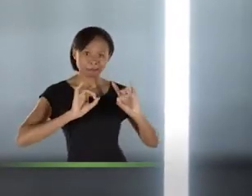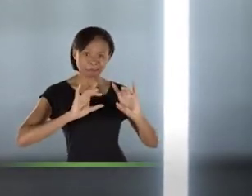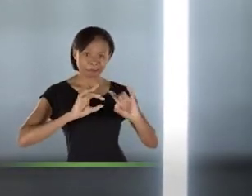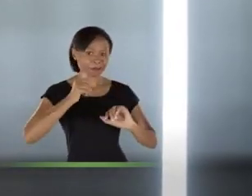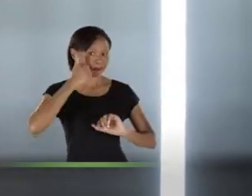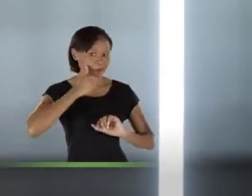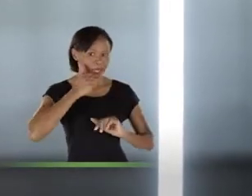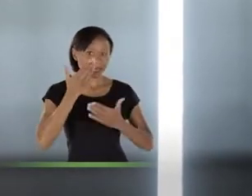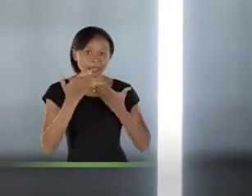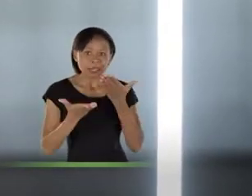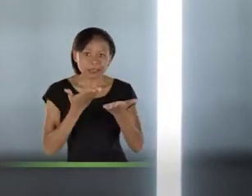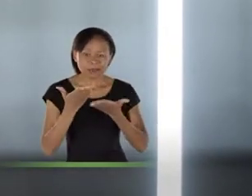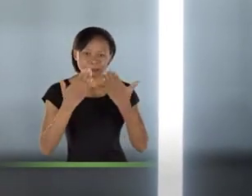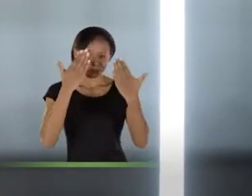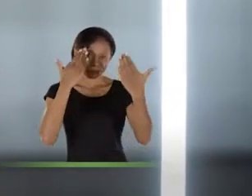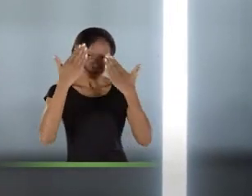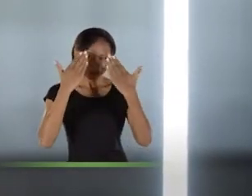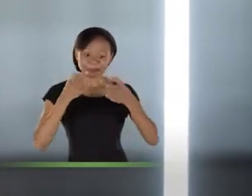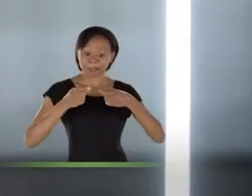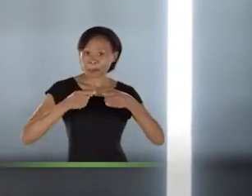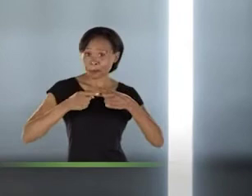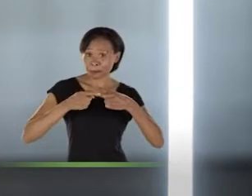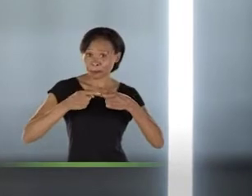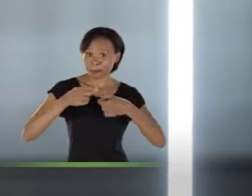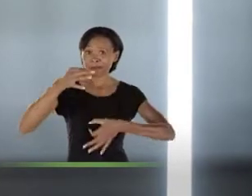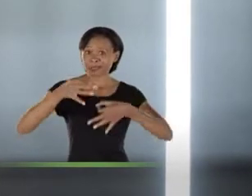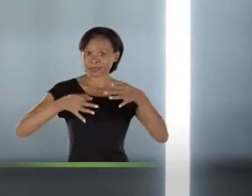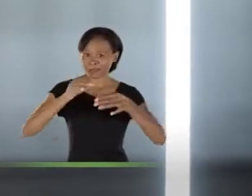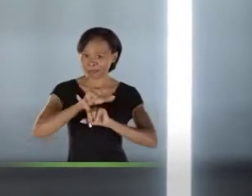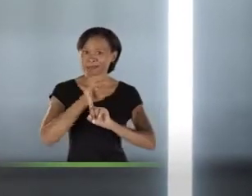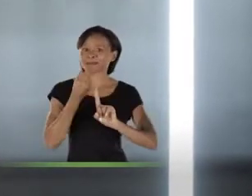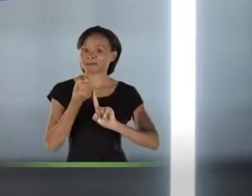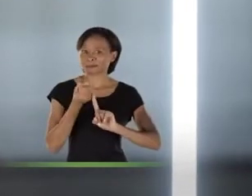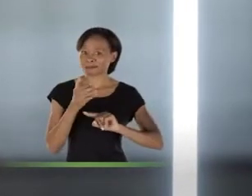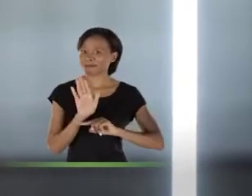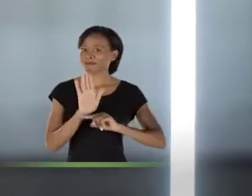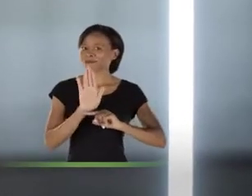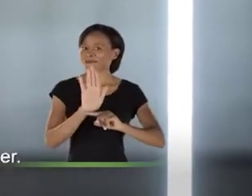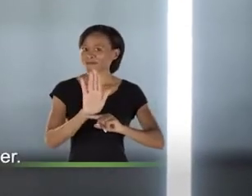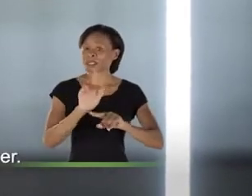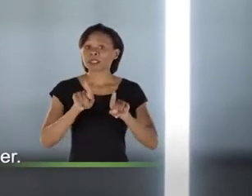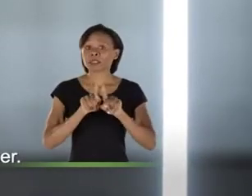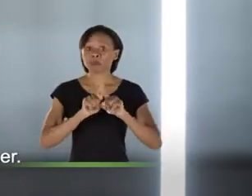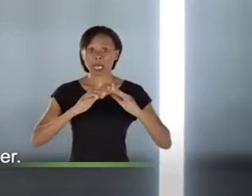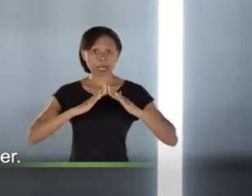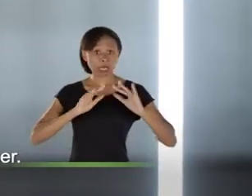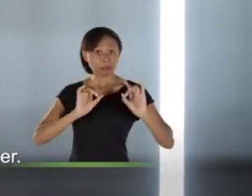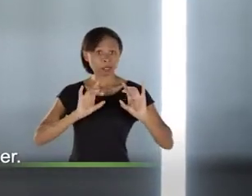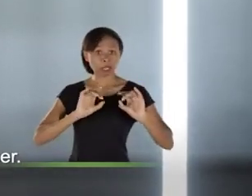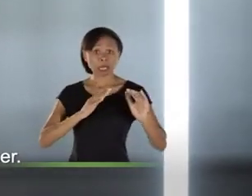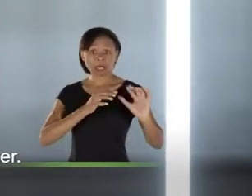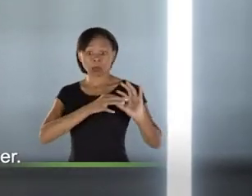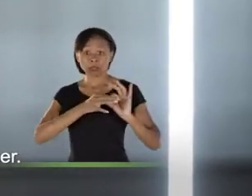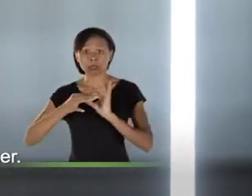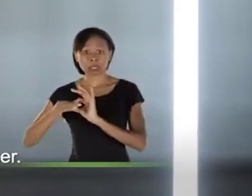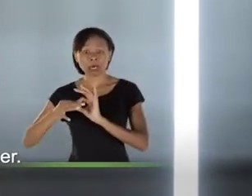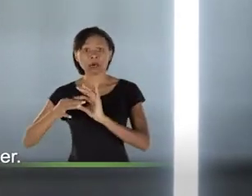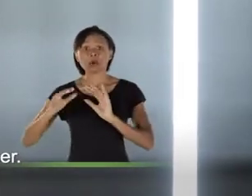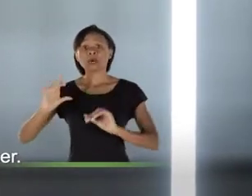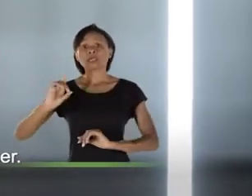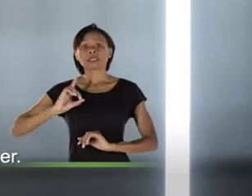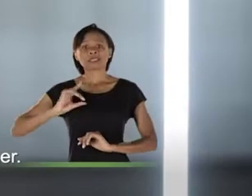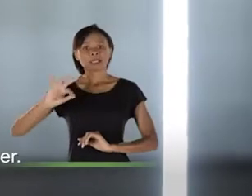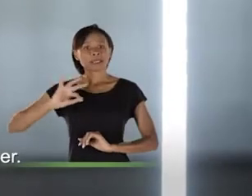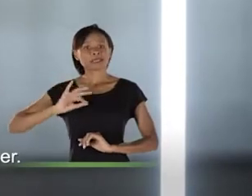Mulher vai ter atendimento psicológico, médico, assistência jurídica e social. Uma conexão direta, 24 horas